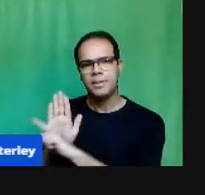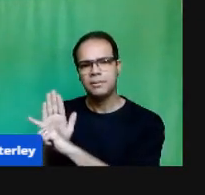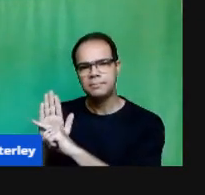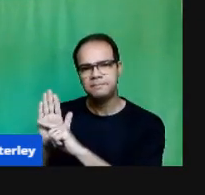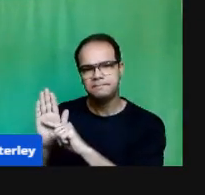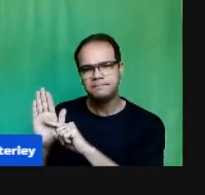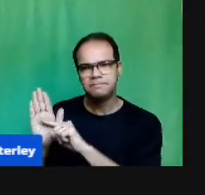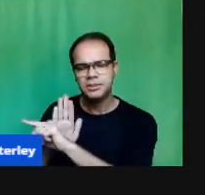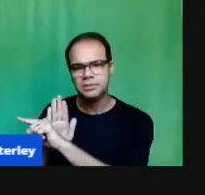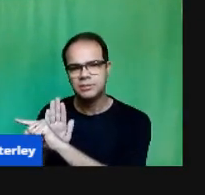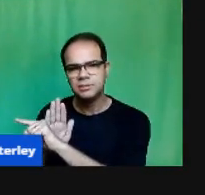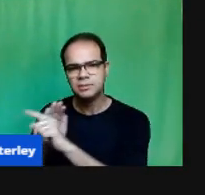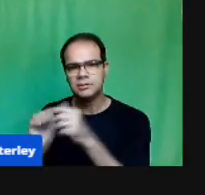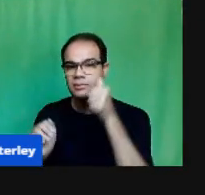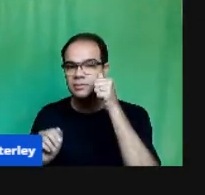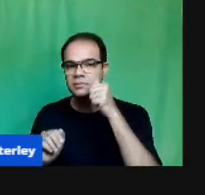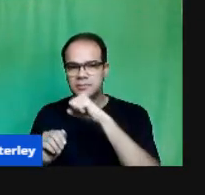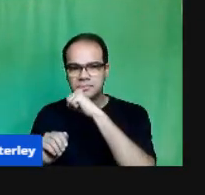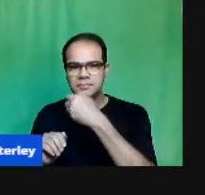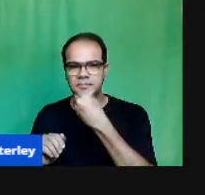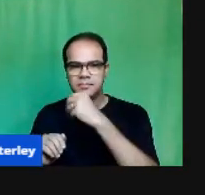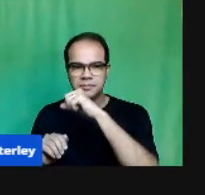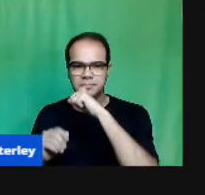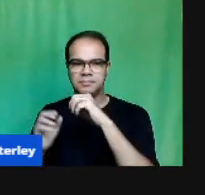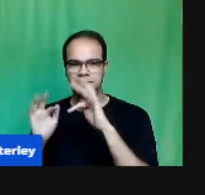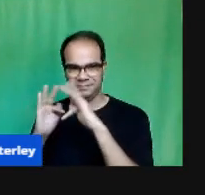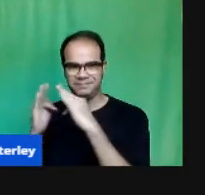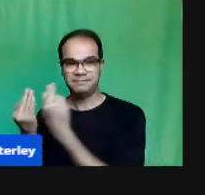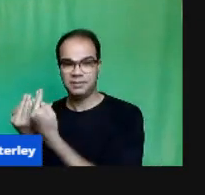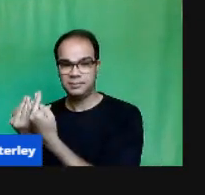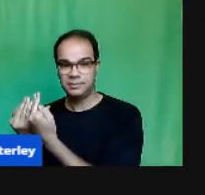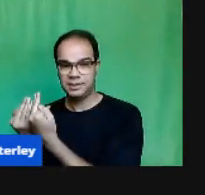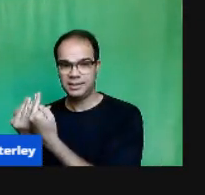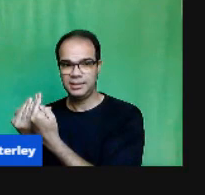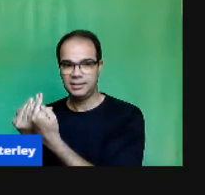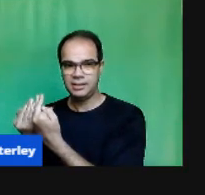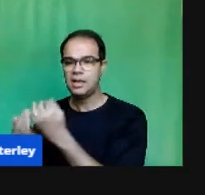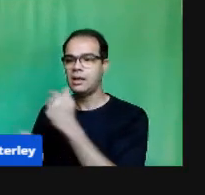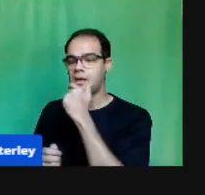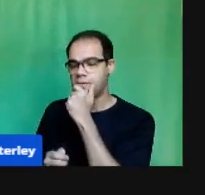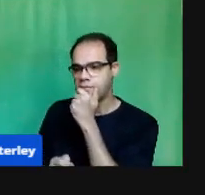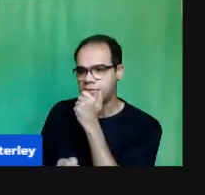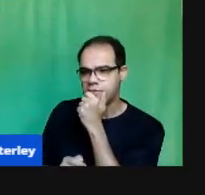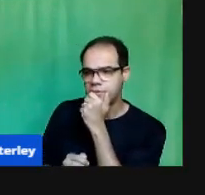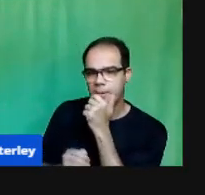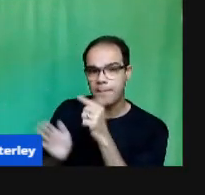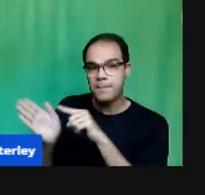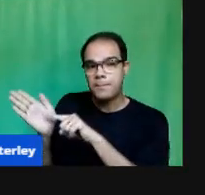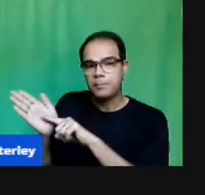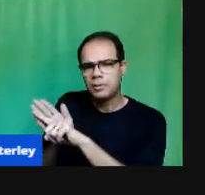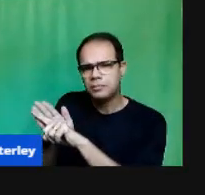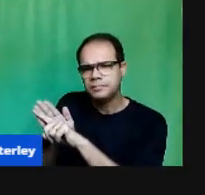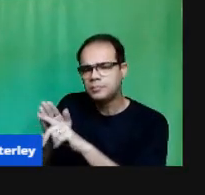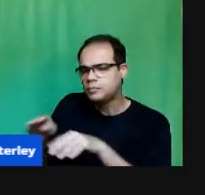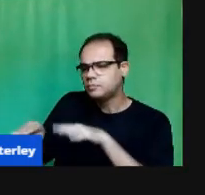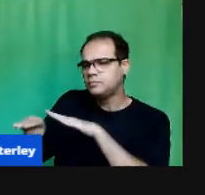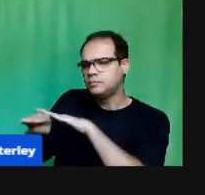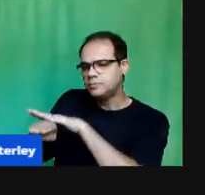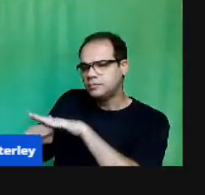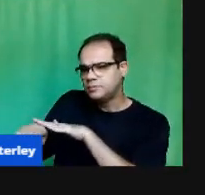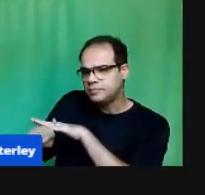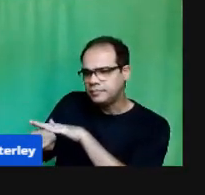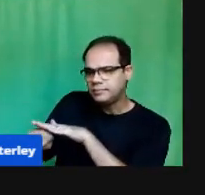proposta Do professor Então é Ouvindo as famílias Conversando mais Estando